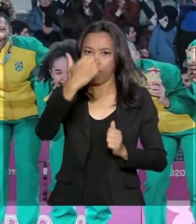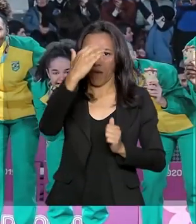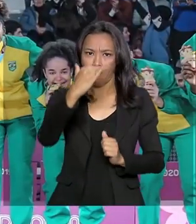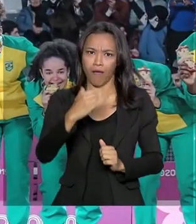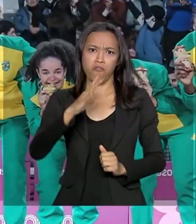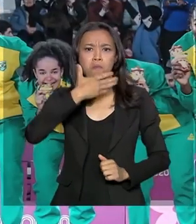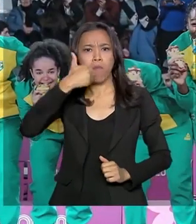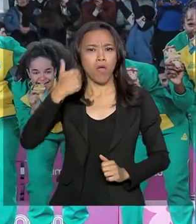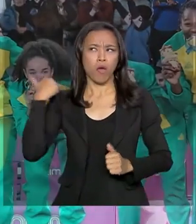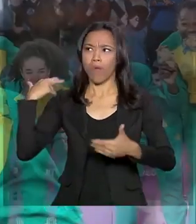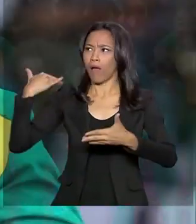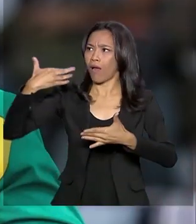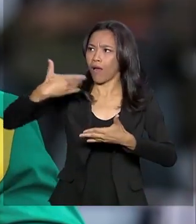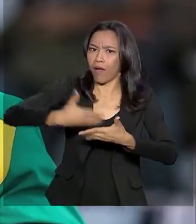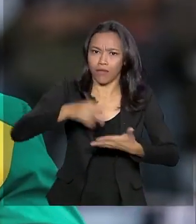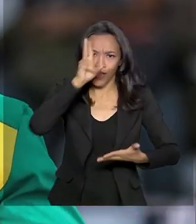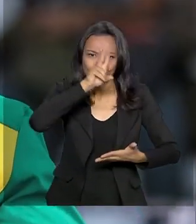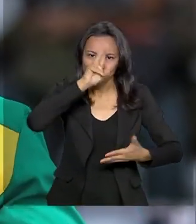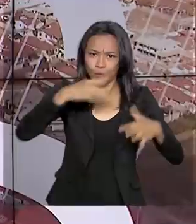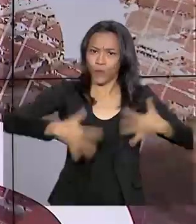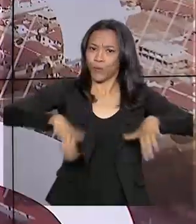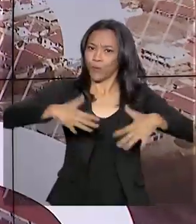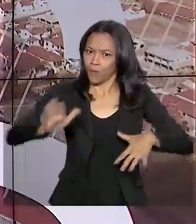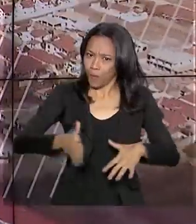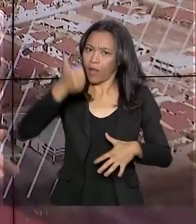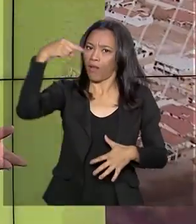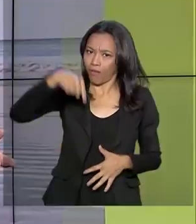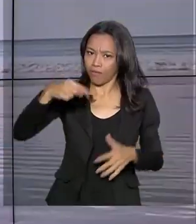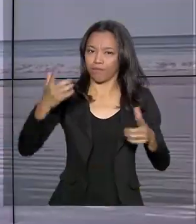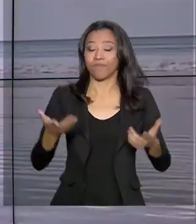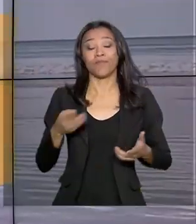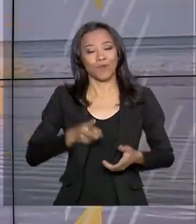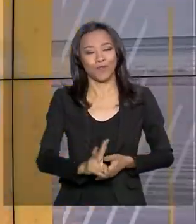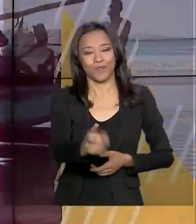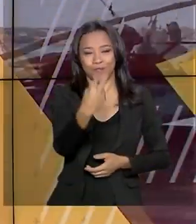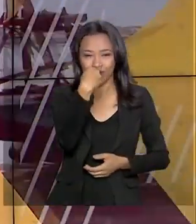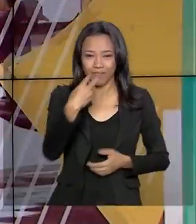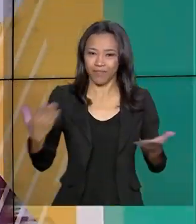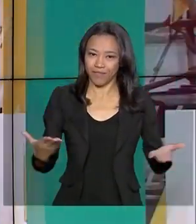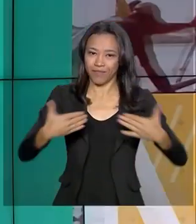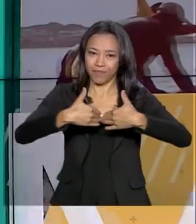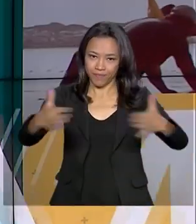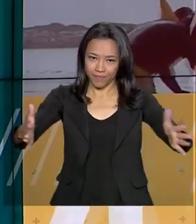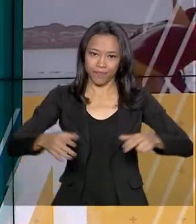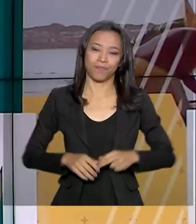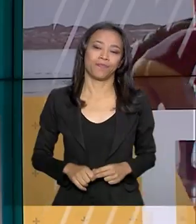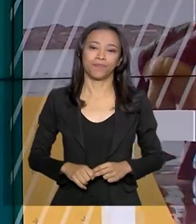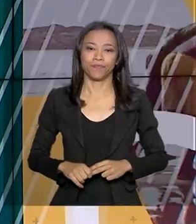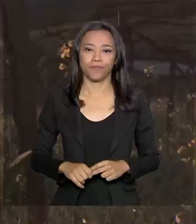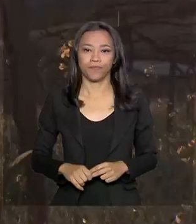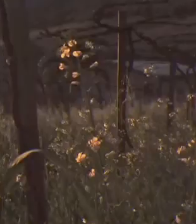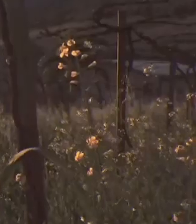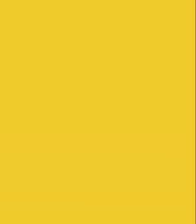resultado dos brasileiros na história dos jogos. Fique com a gente, o Brasil em Dia já está no ar.